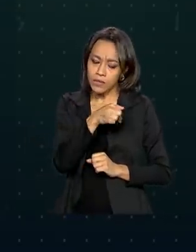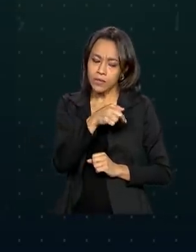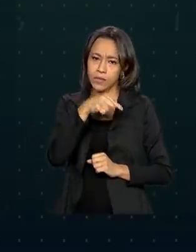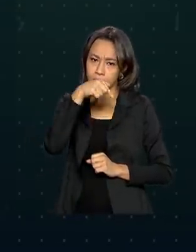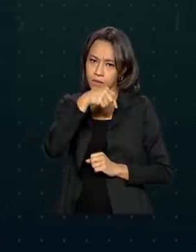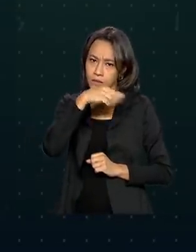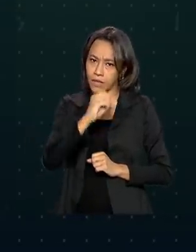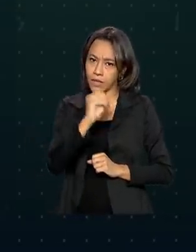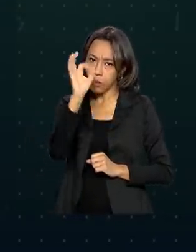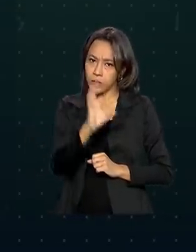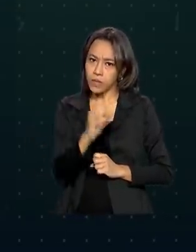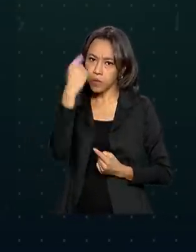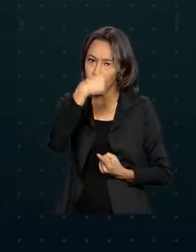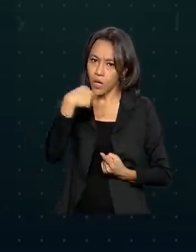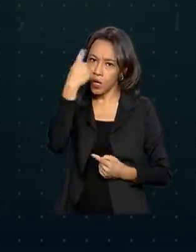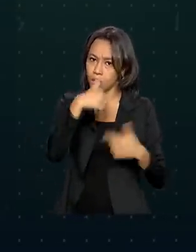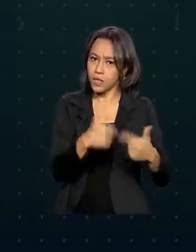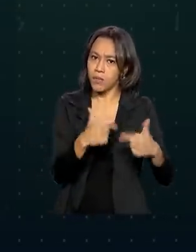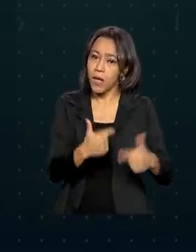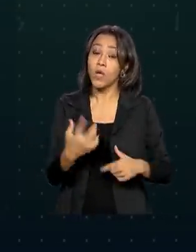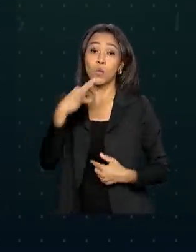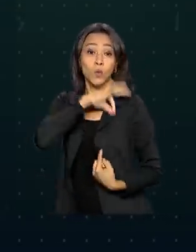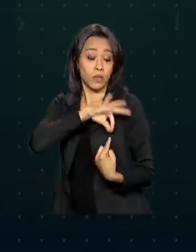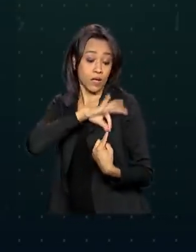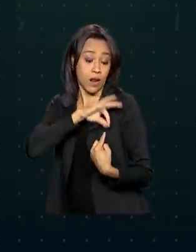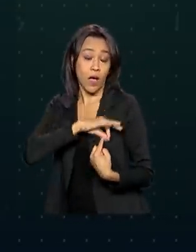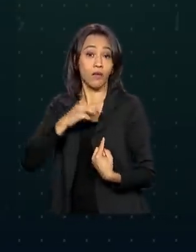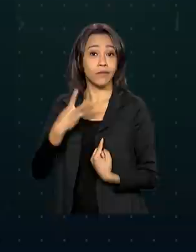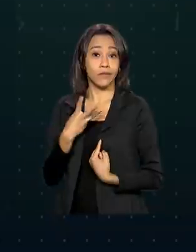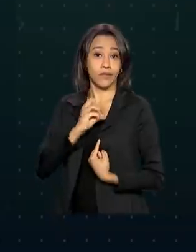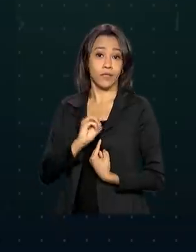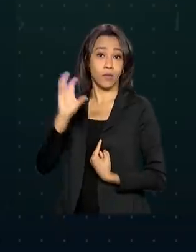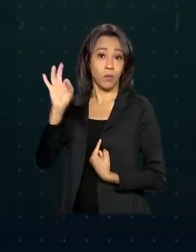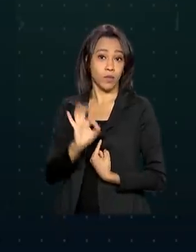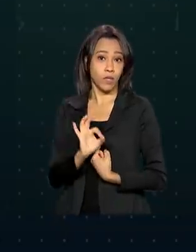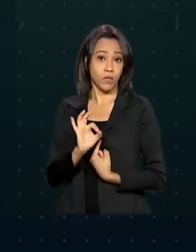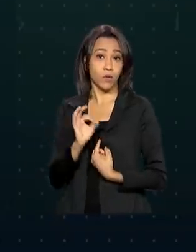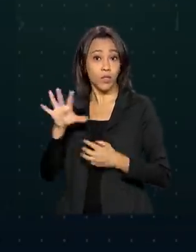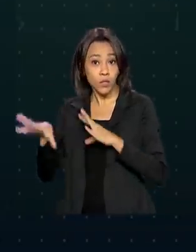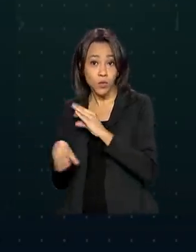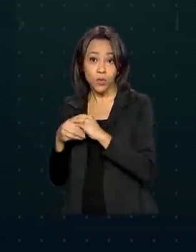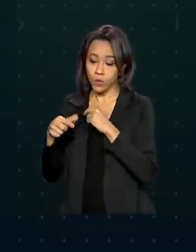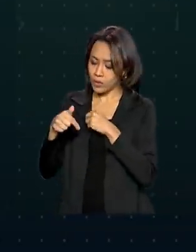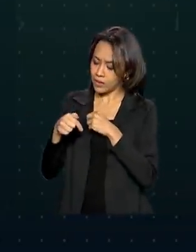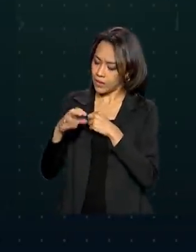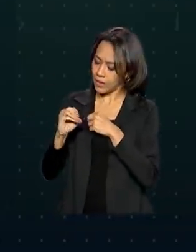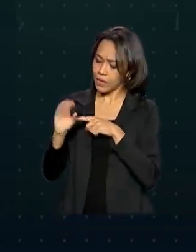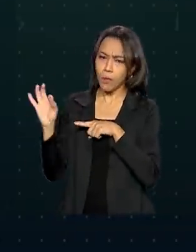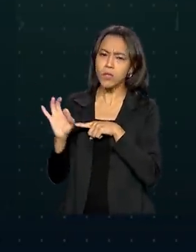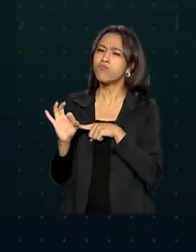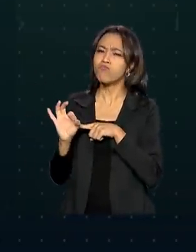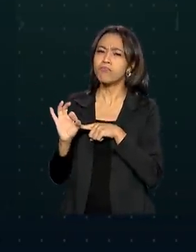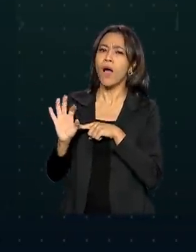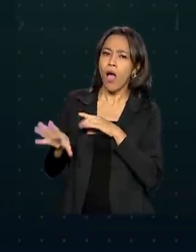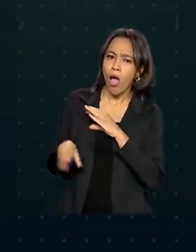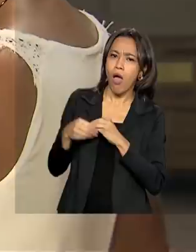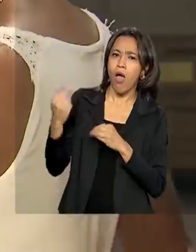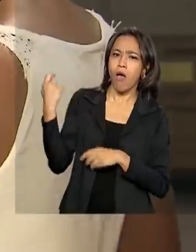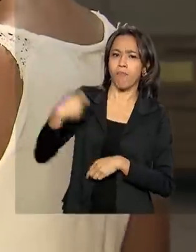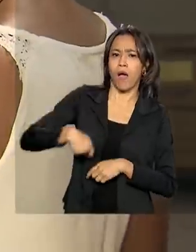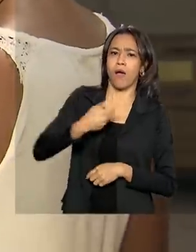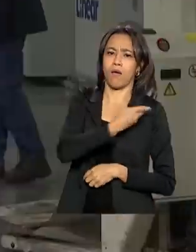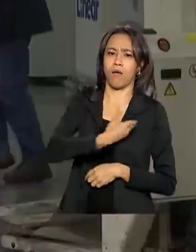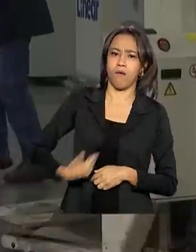% da jornada vai receber o salário de 30% e os outros 70% serão pagos pelo governo.